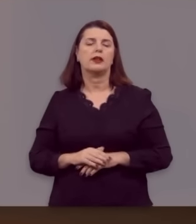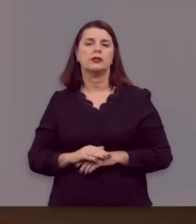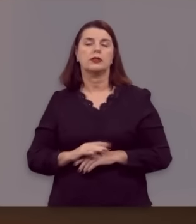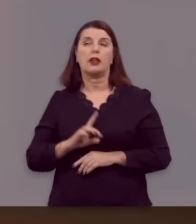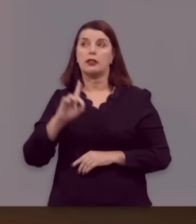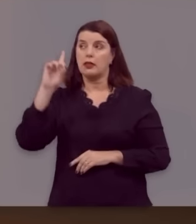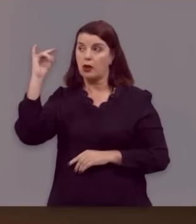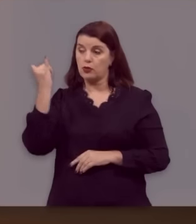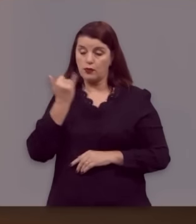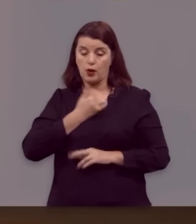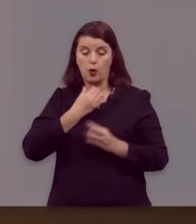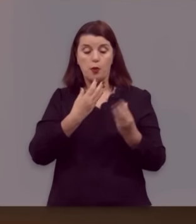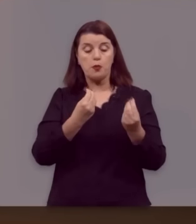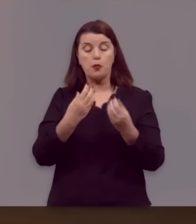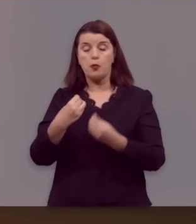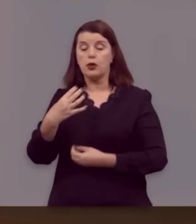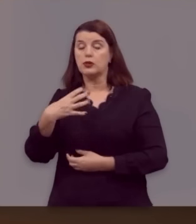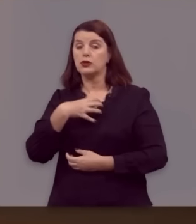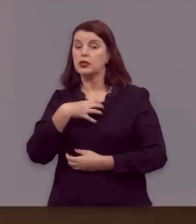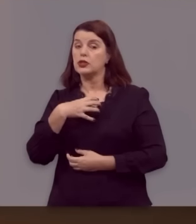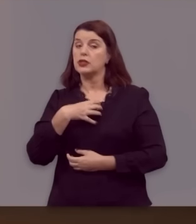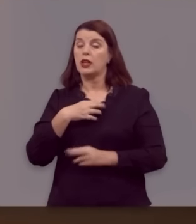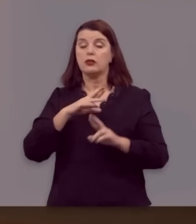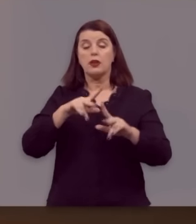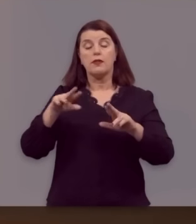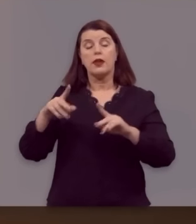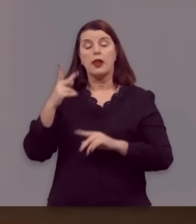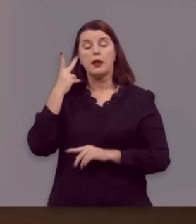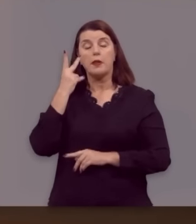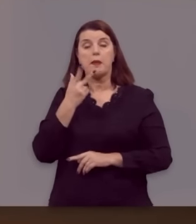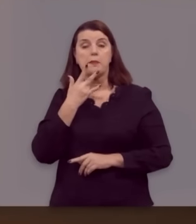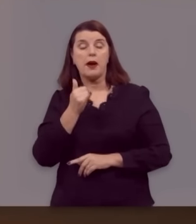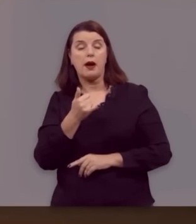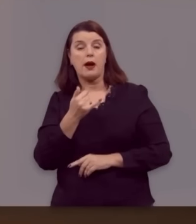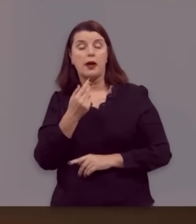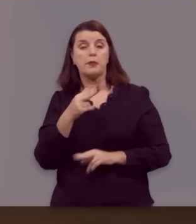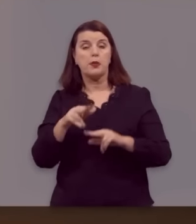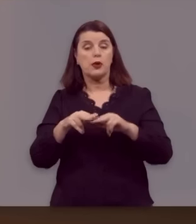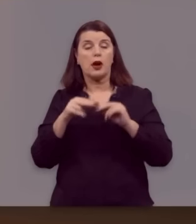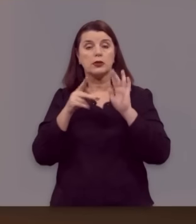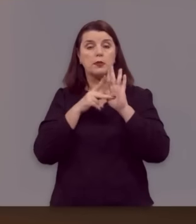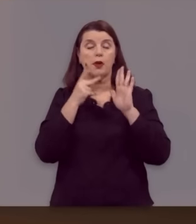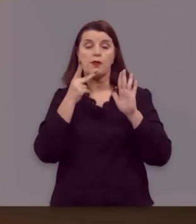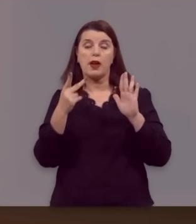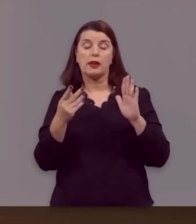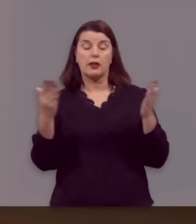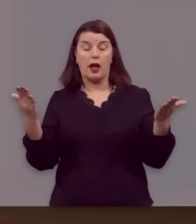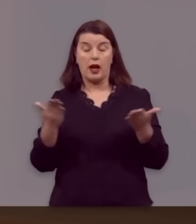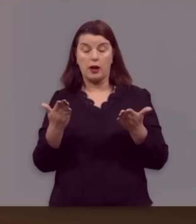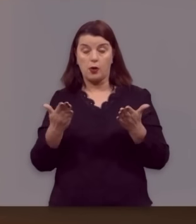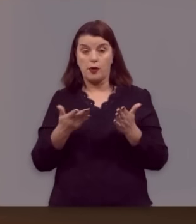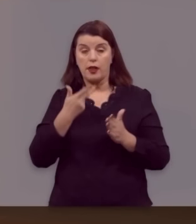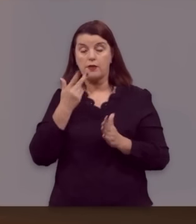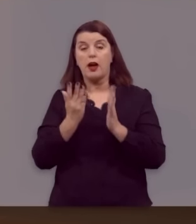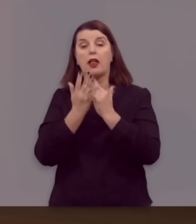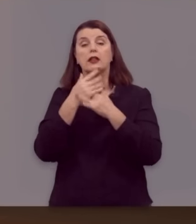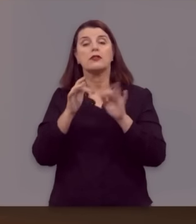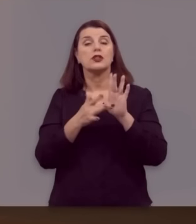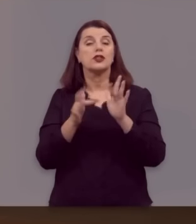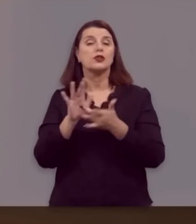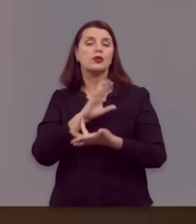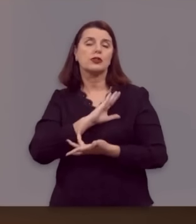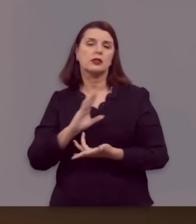falado muitas vezes, de muitas maneiras aos pais, pelos profetas, agora nos fala pelo seu Filho.